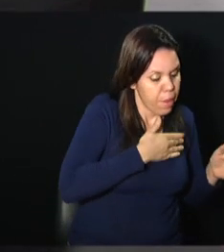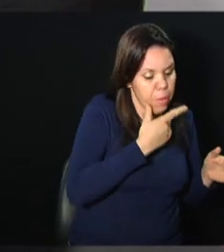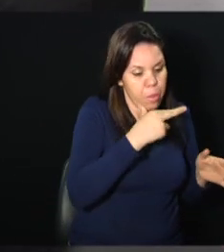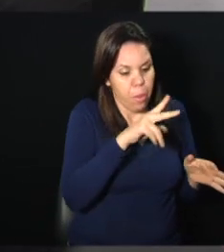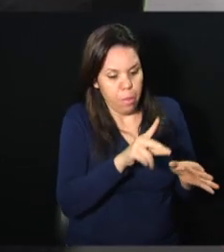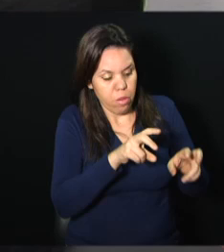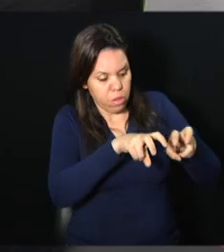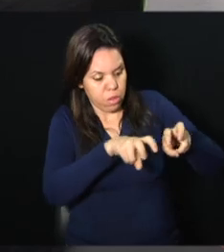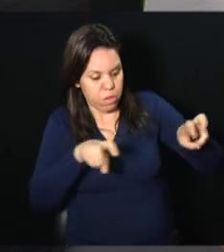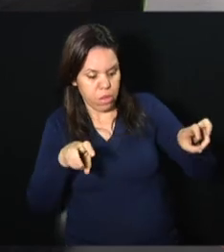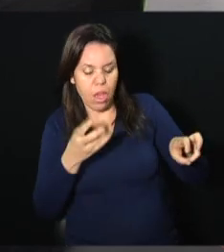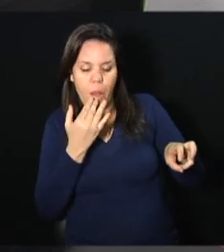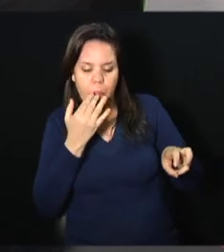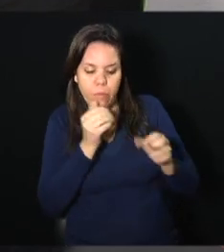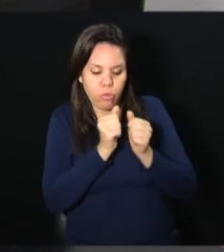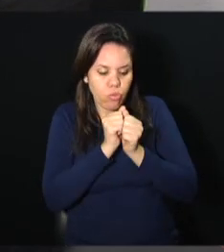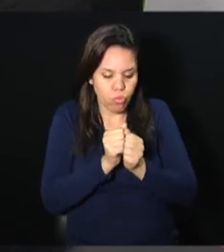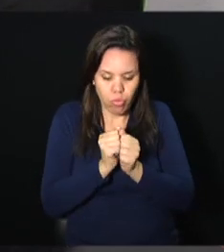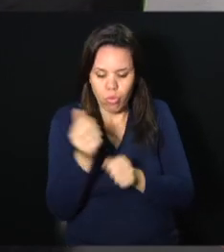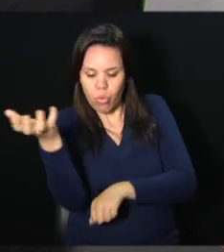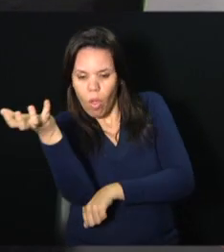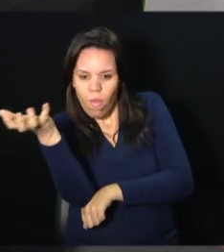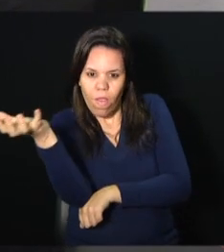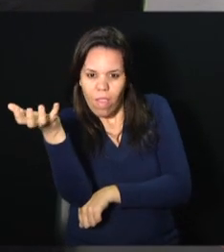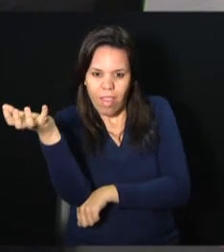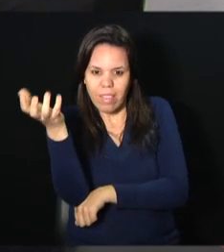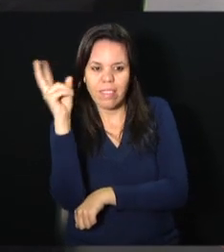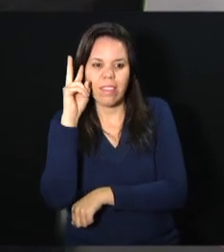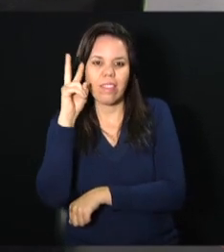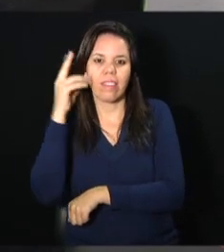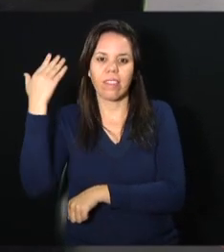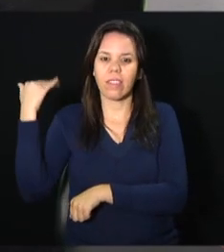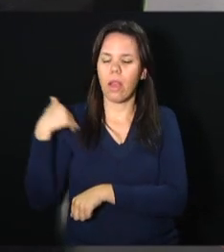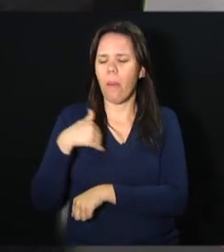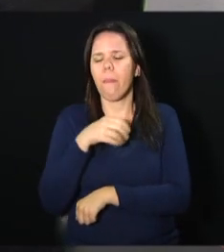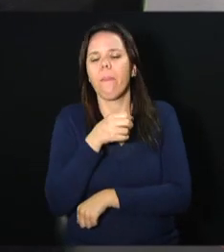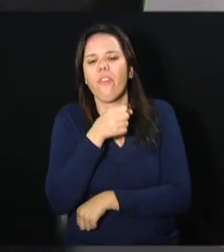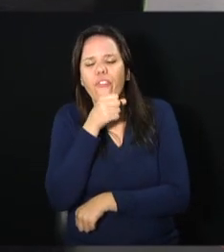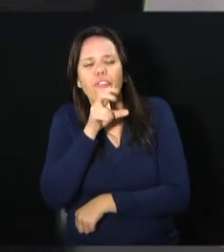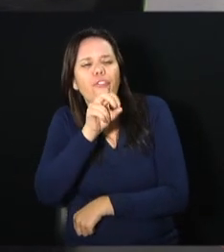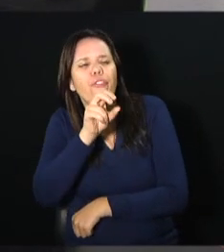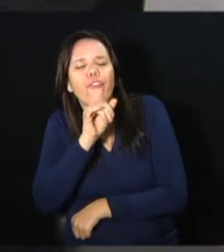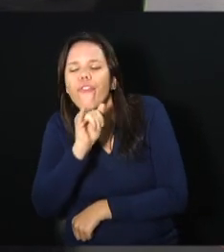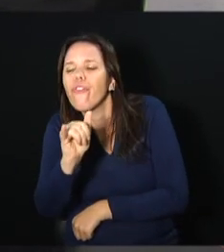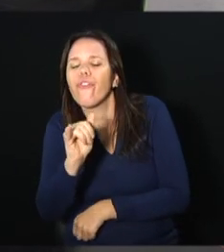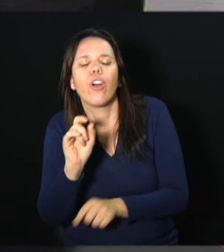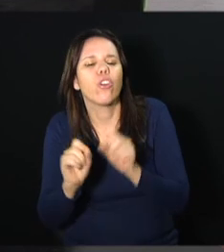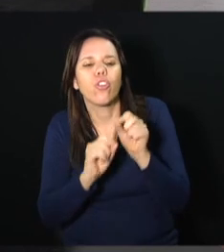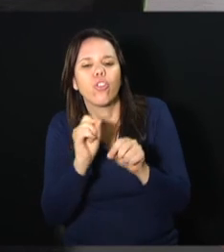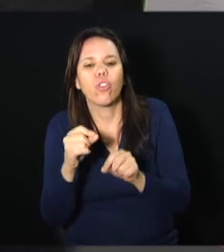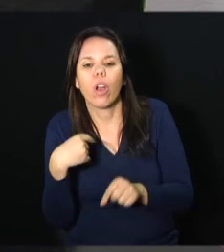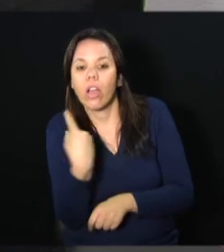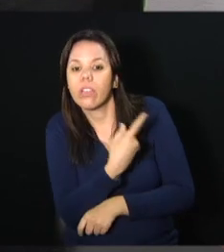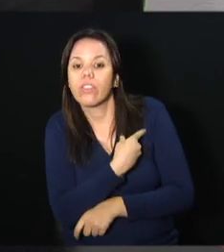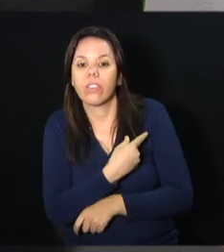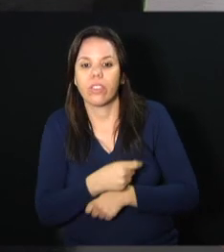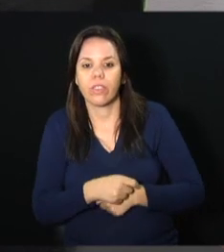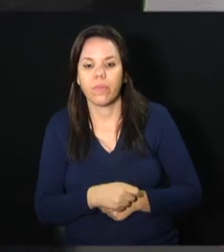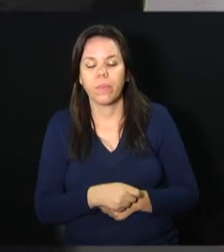gente sentava na sarjeta e comia junto com o mendigo. Eu me lembro de uma vez meu avô falar sobre que a gente devia